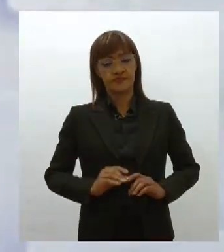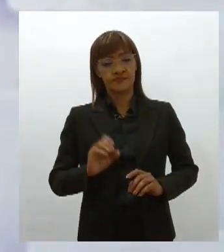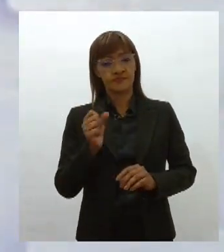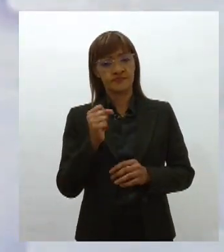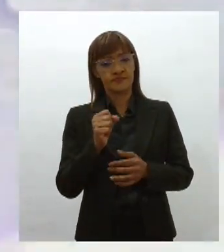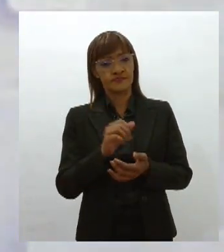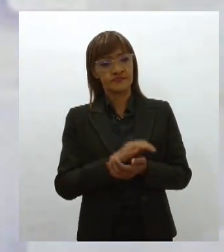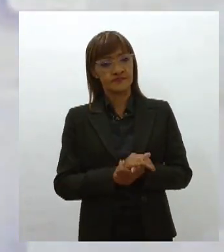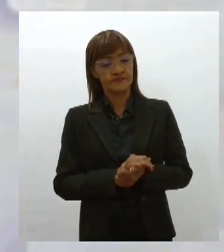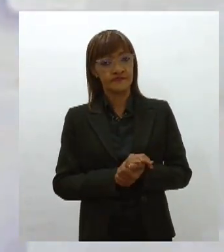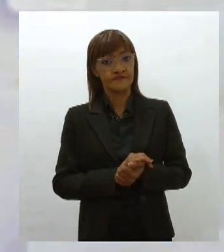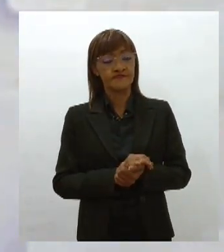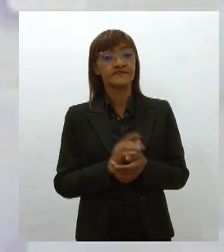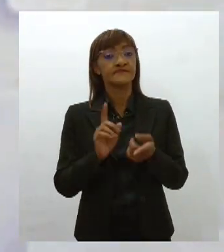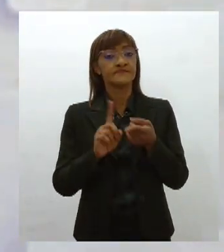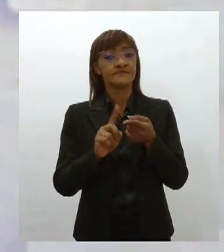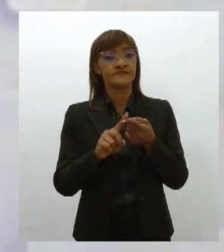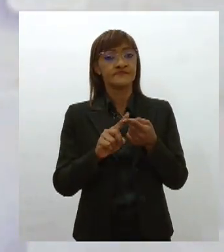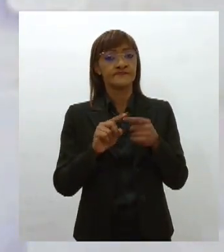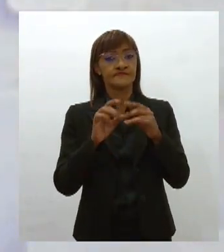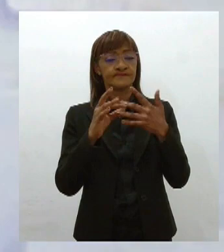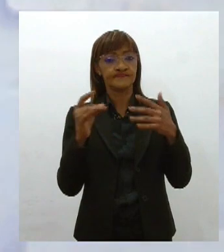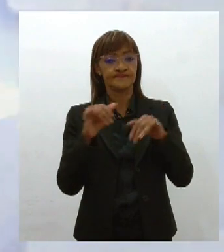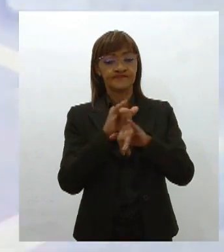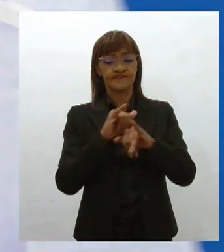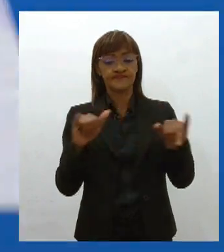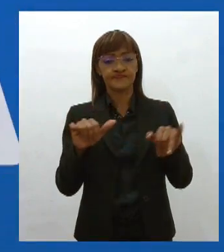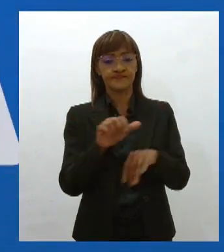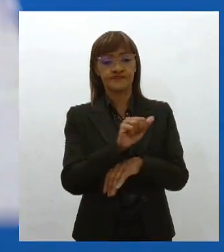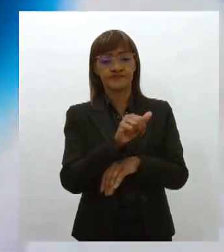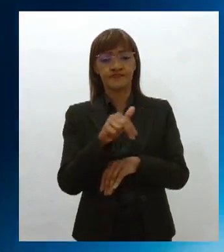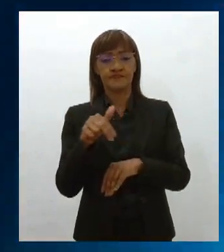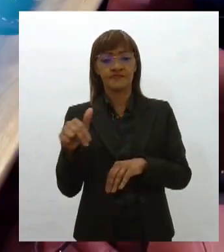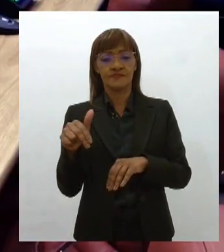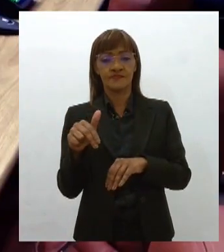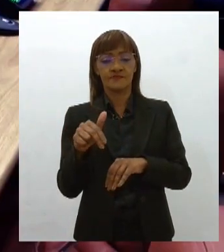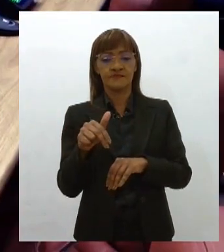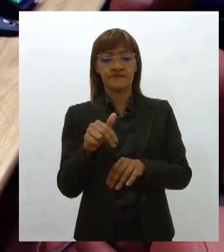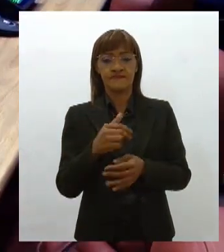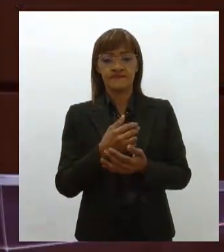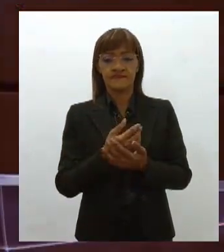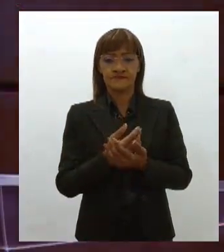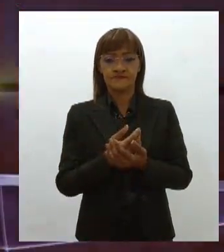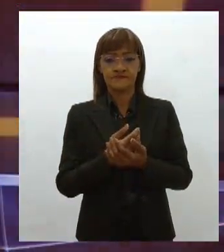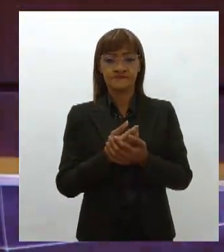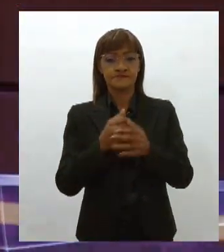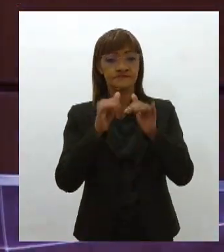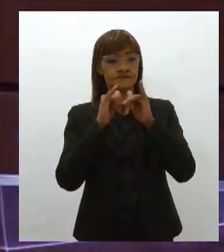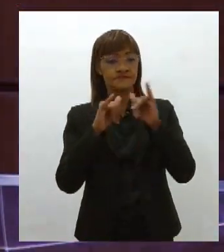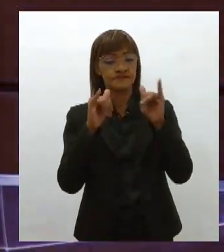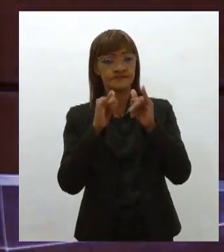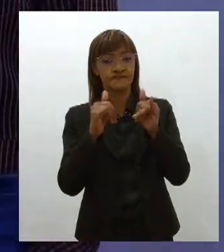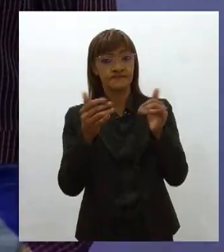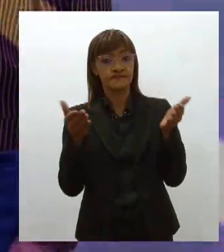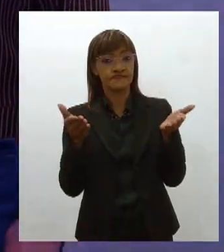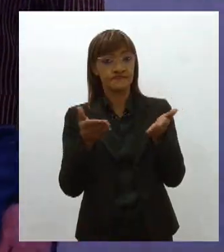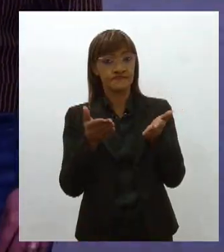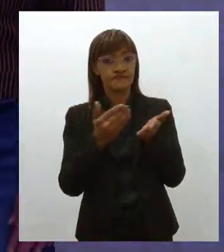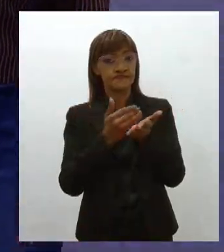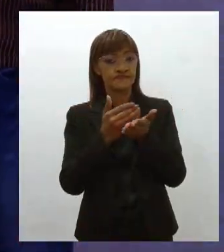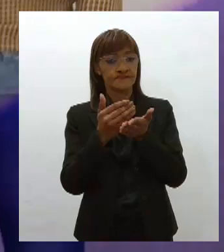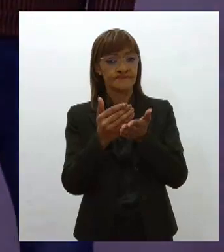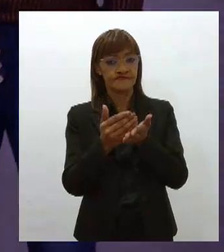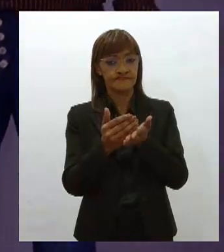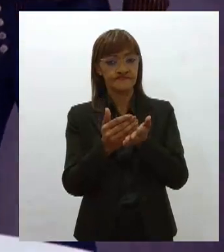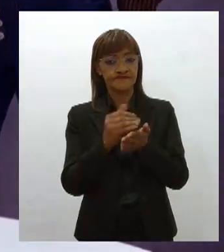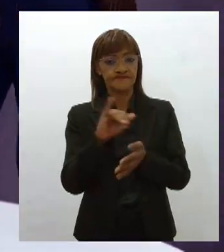E ainda, os destaques da Agência de Notícias Alesi. Estes e outros assuntos você acompanha a partir de agora no